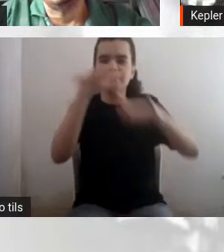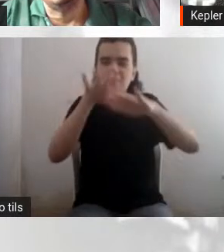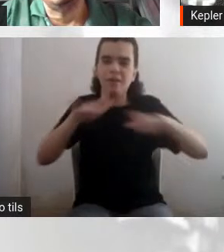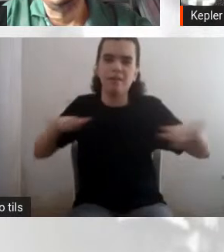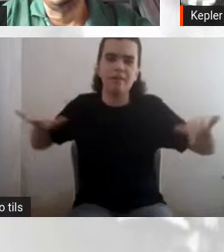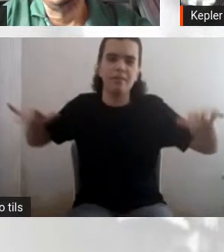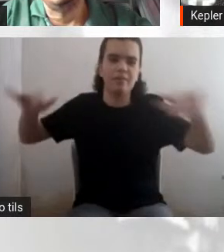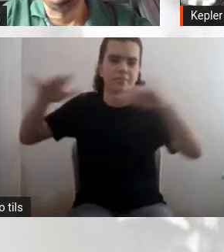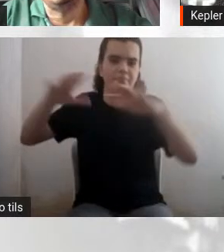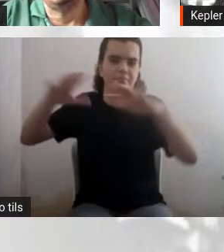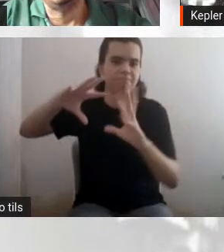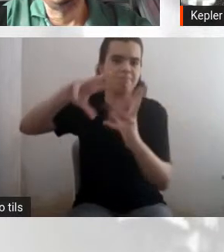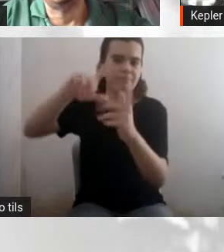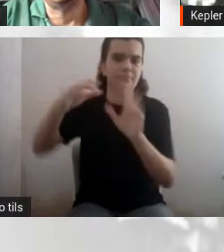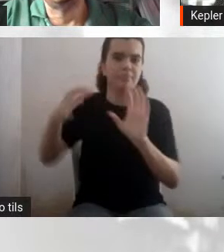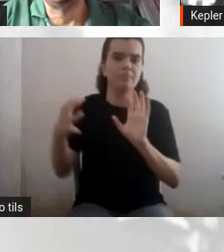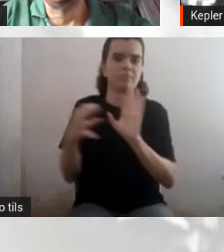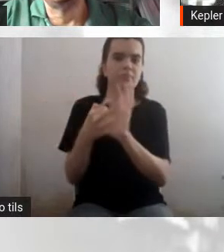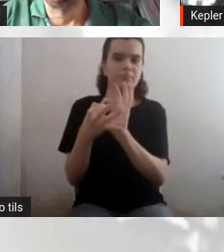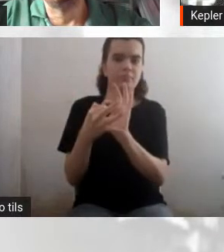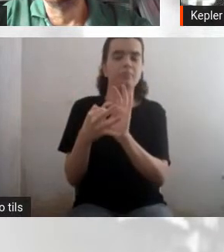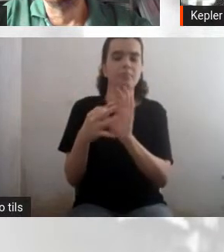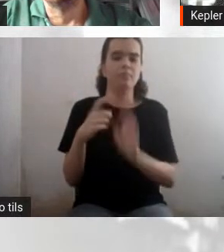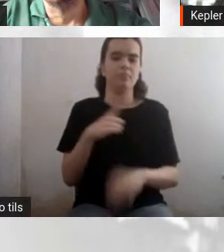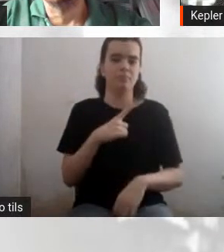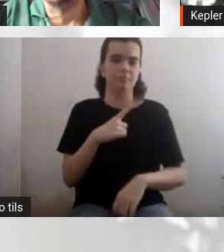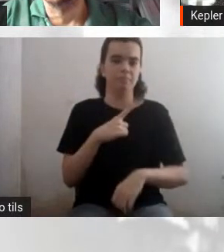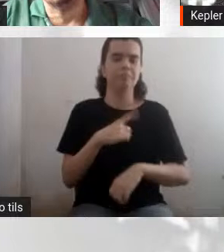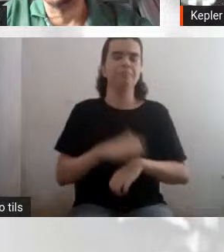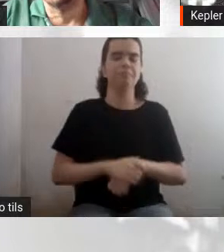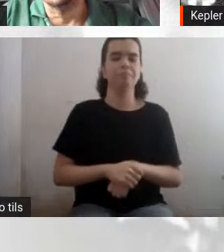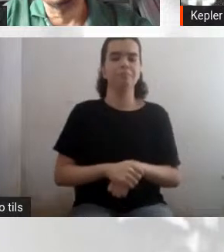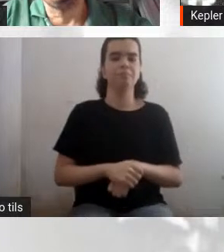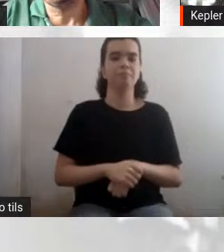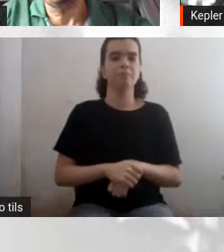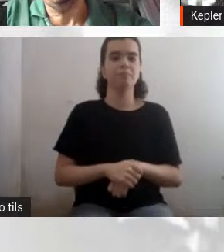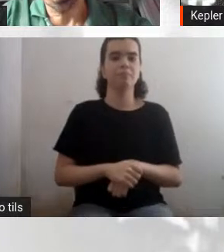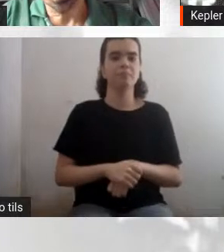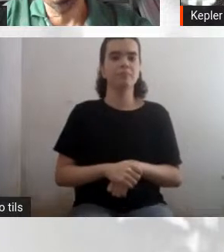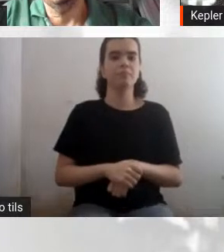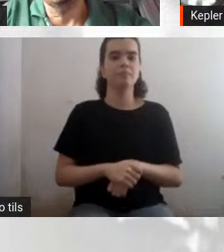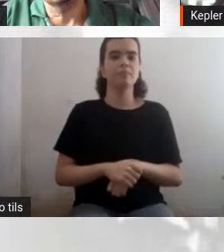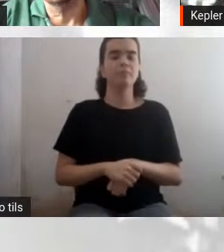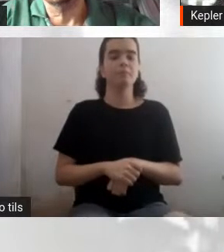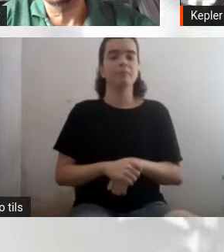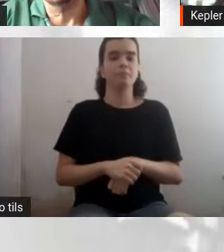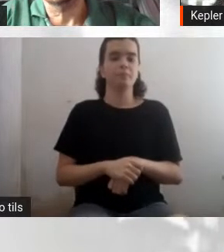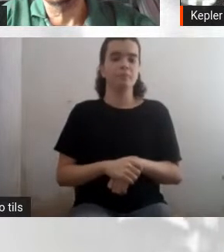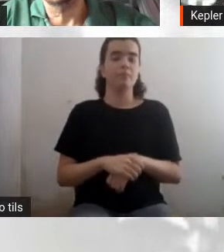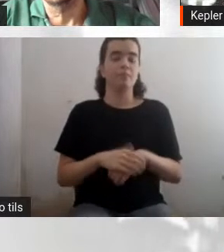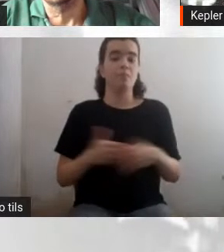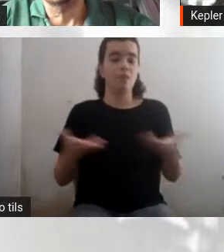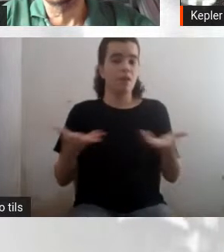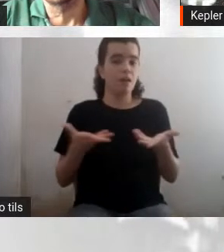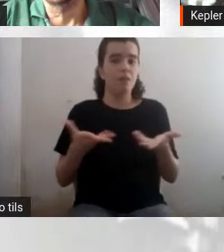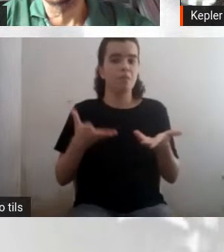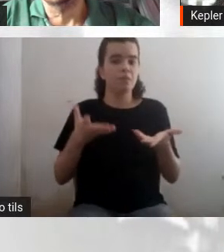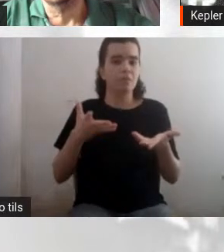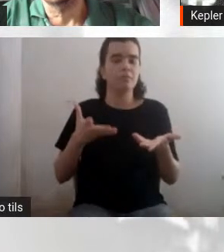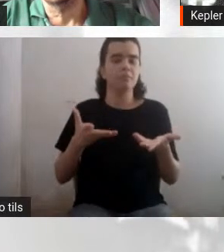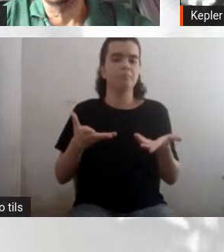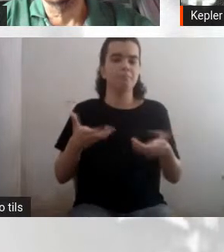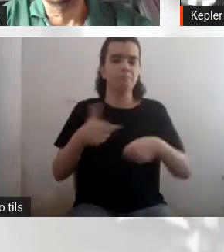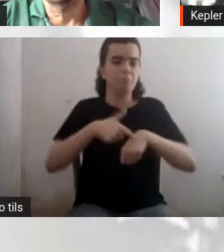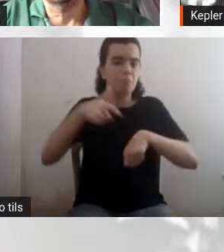encelados, né? Mas tem vários outros que estão caindo aqui na galáxia, isso está acontecendo agora, né? Então, tem muita